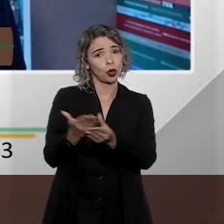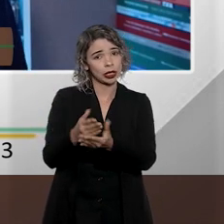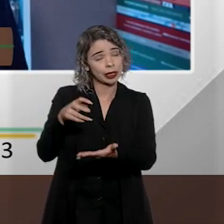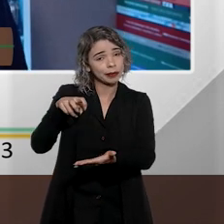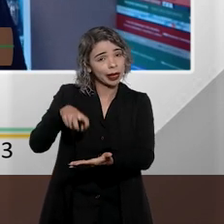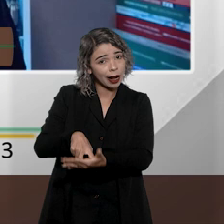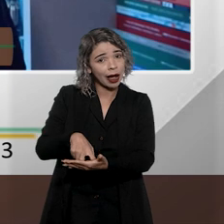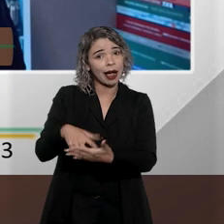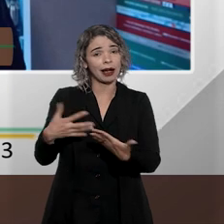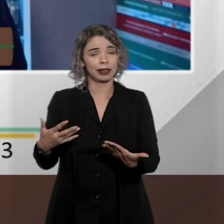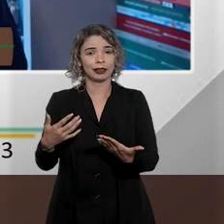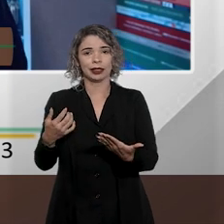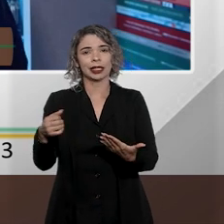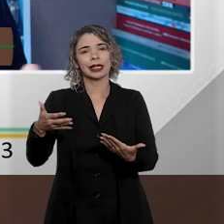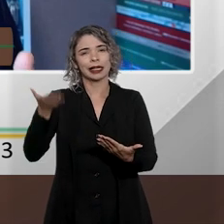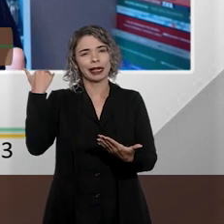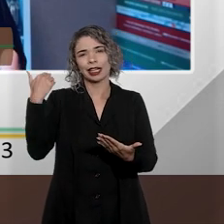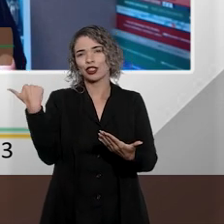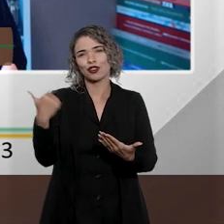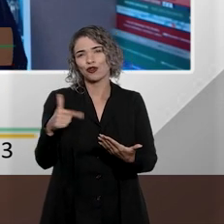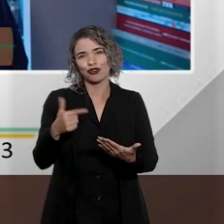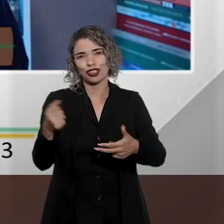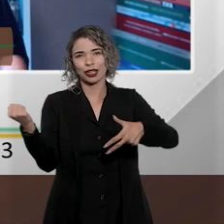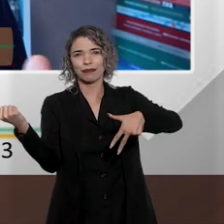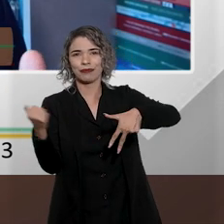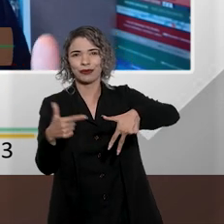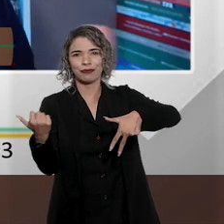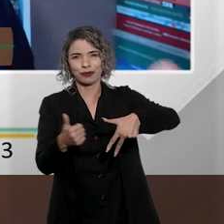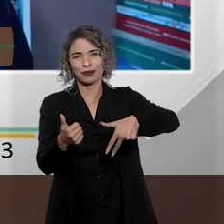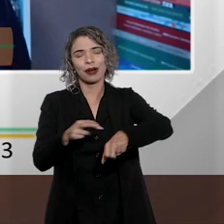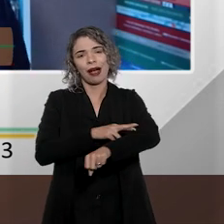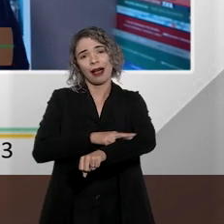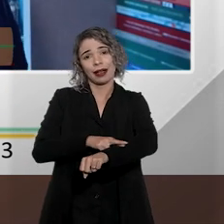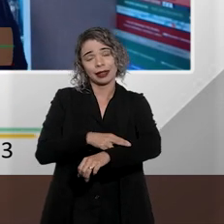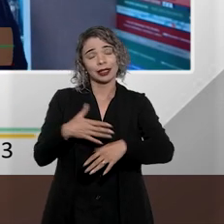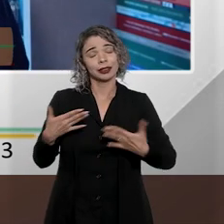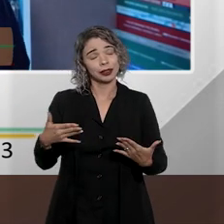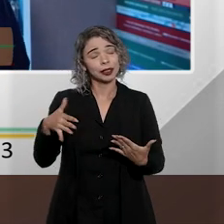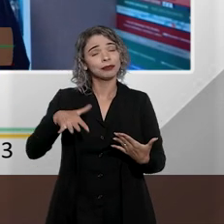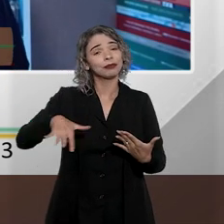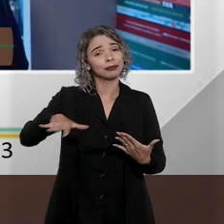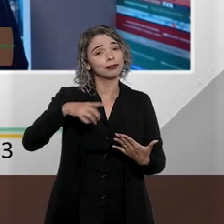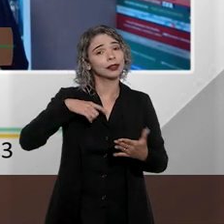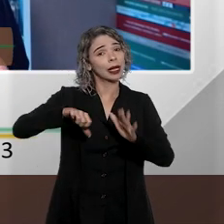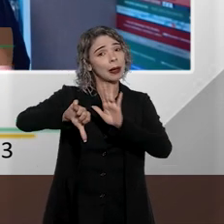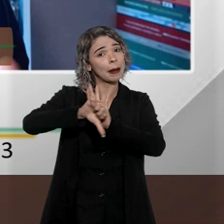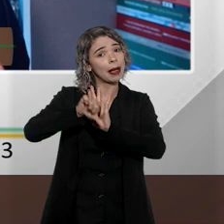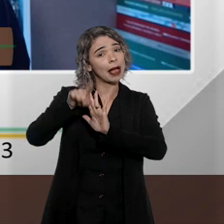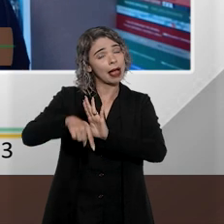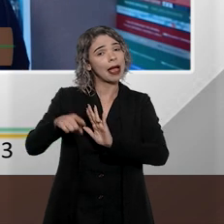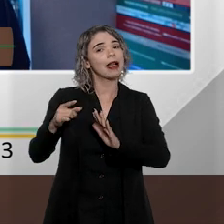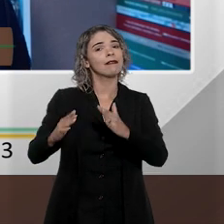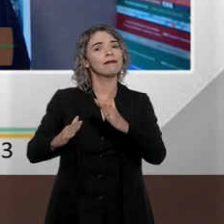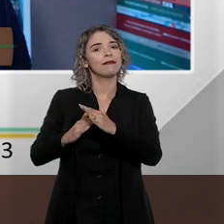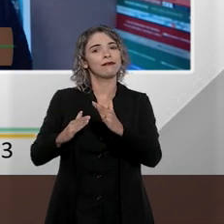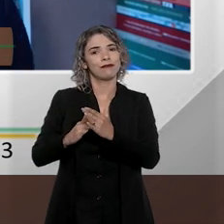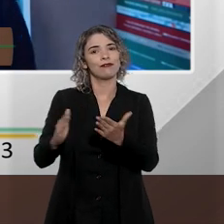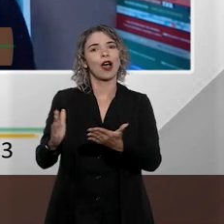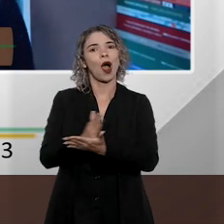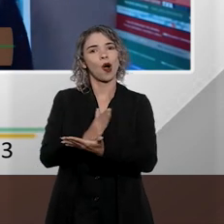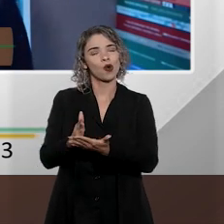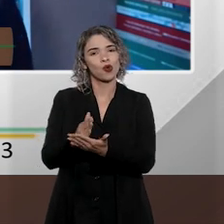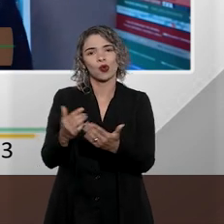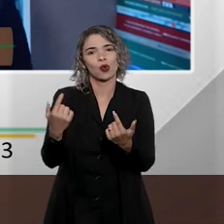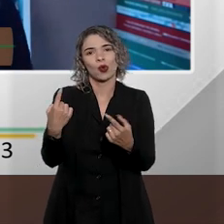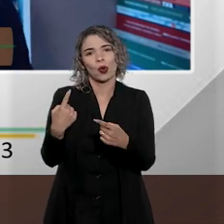resto, já não cabia para a injúria racial, mas essas saídas consensuais do processo penal, elas ficam mais restritas com